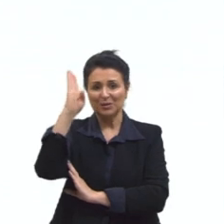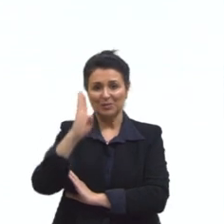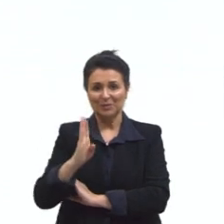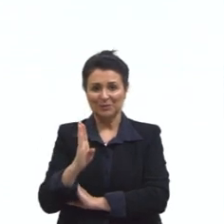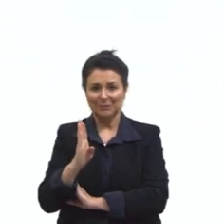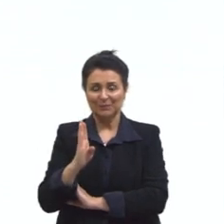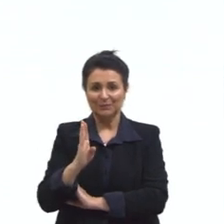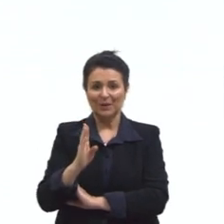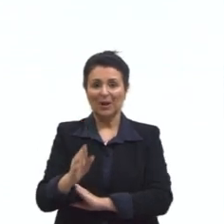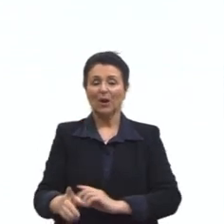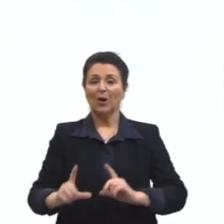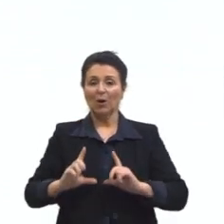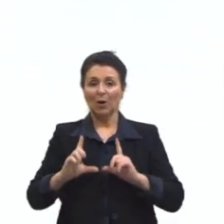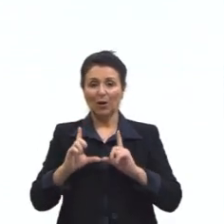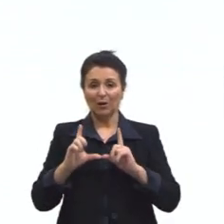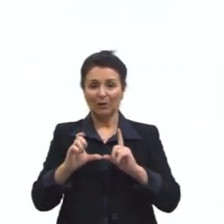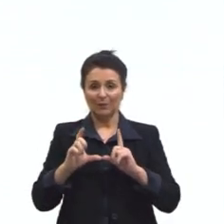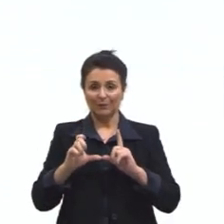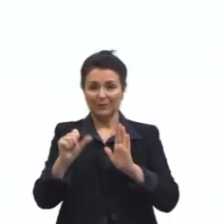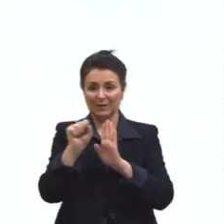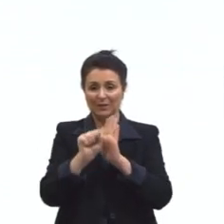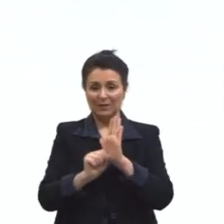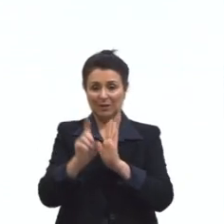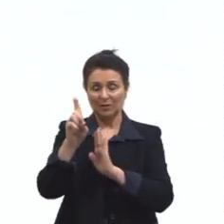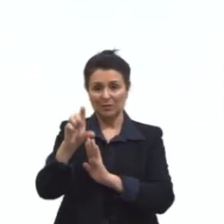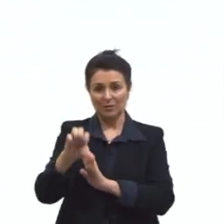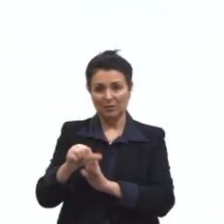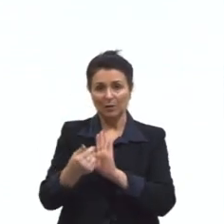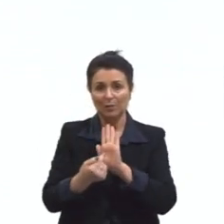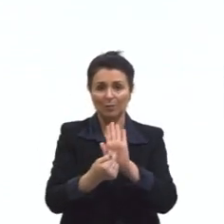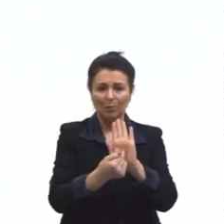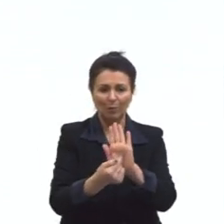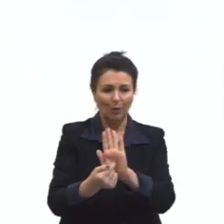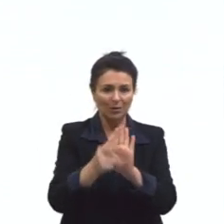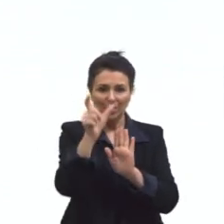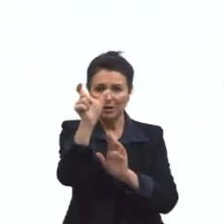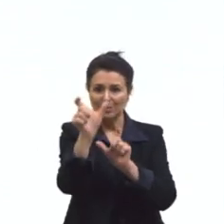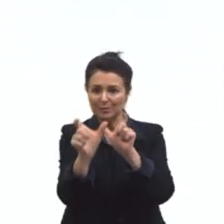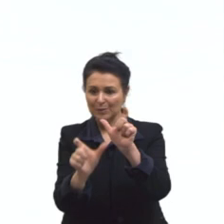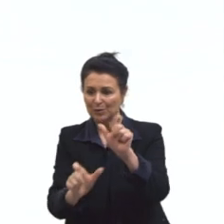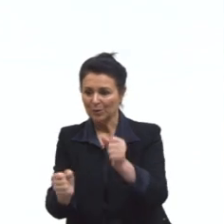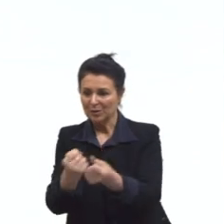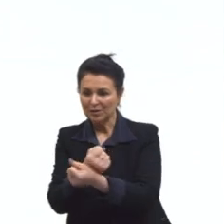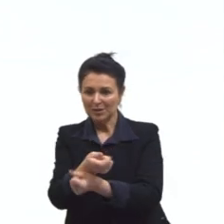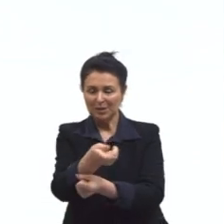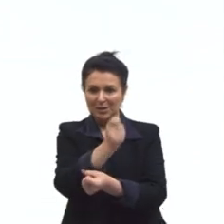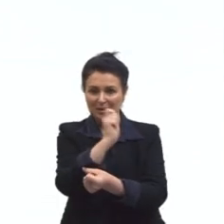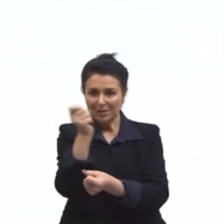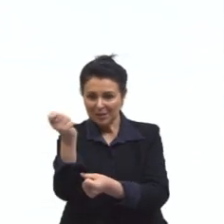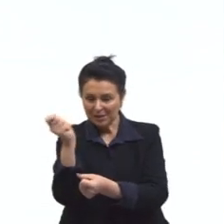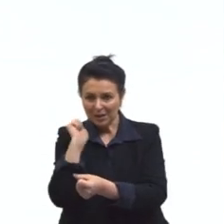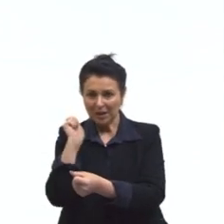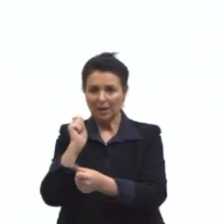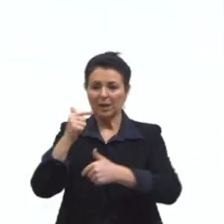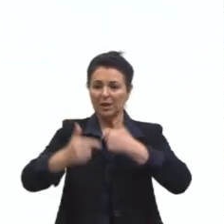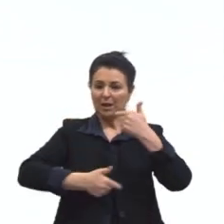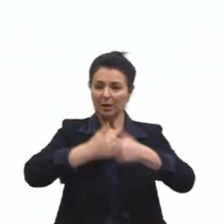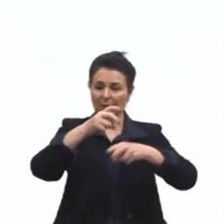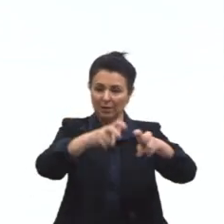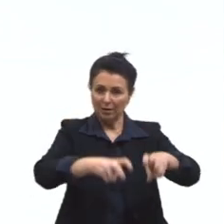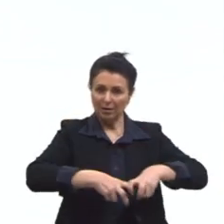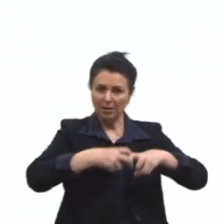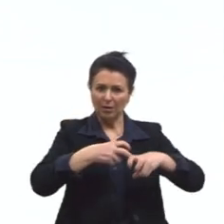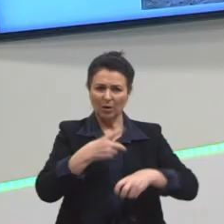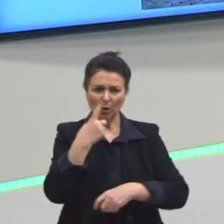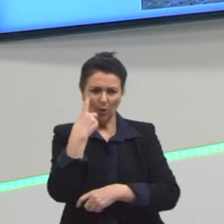Aqui uma fotografia do século XIX, que mostra pessoas escravizadas trabalhando aí no campo. Percebam que tem